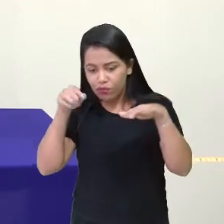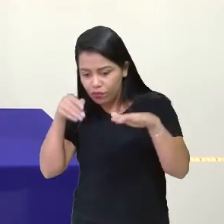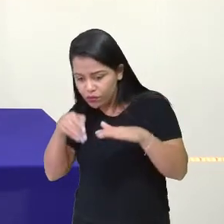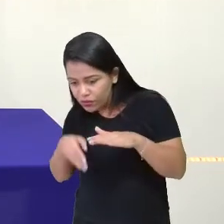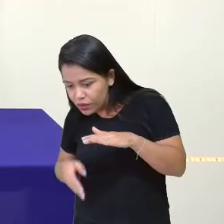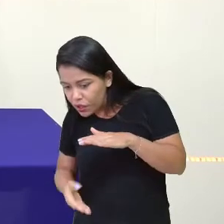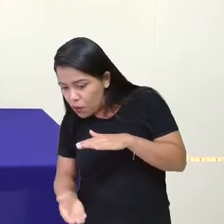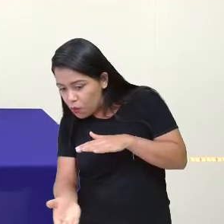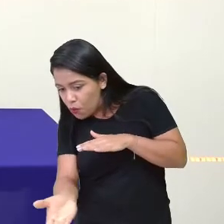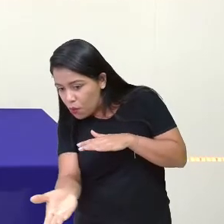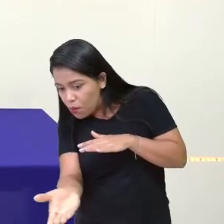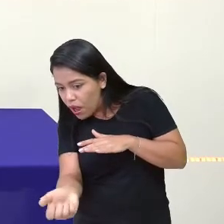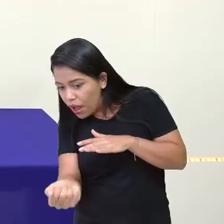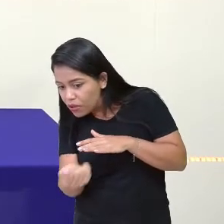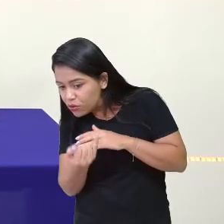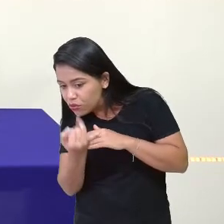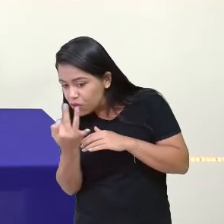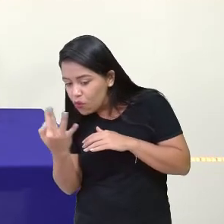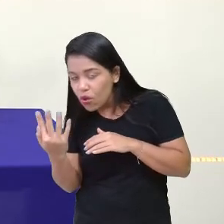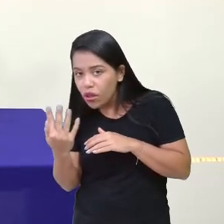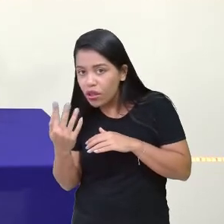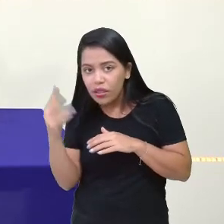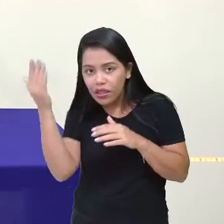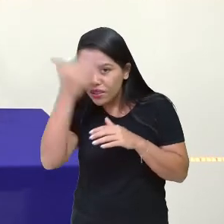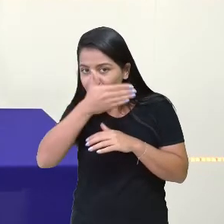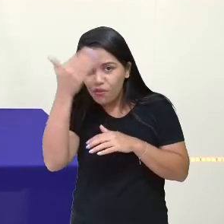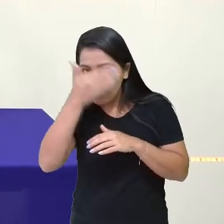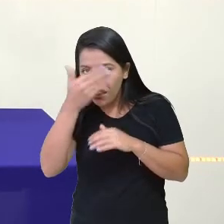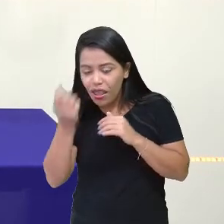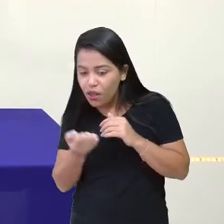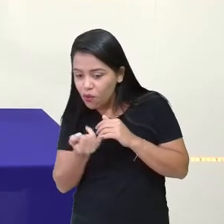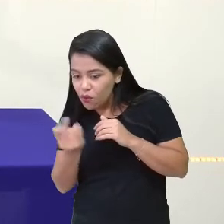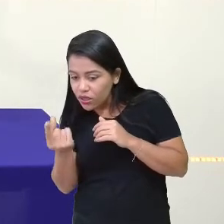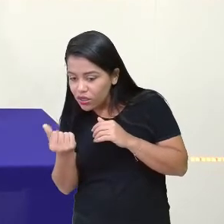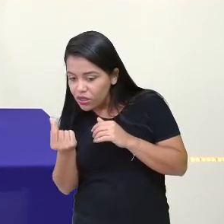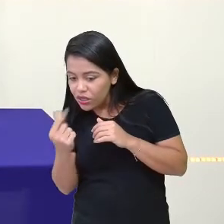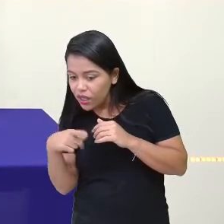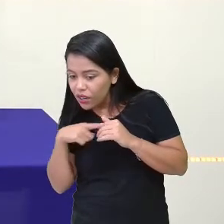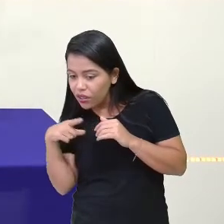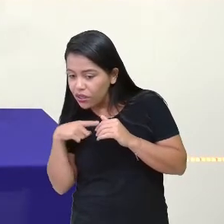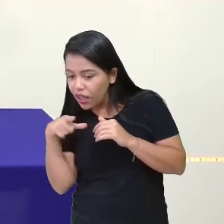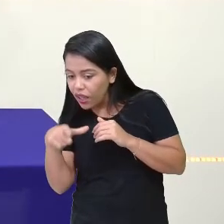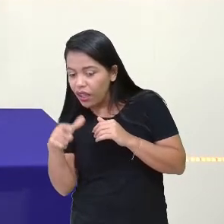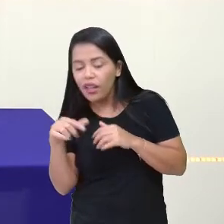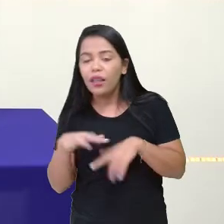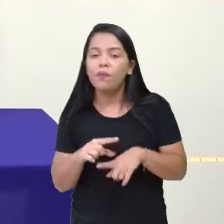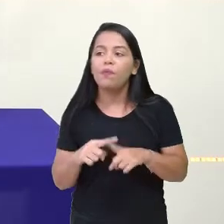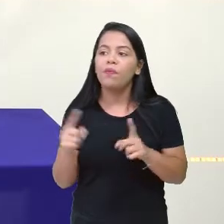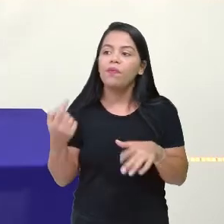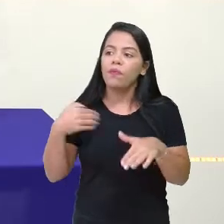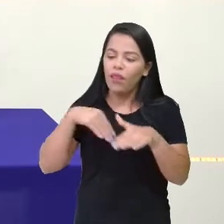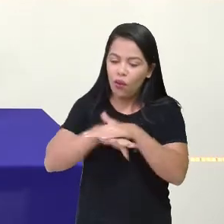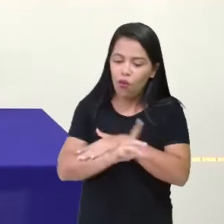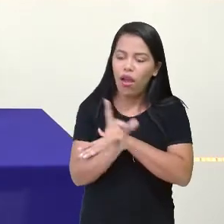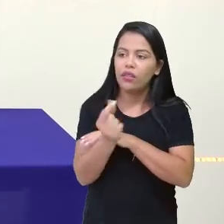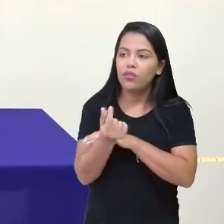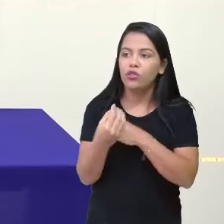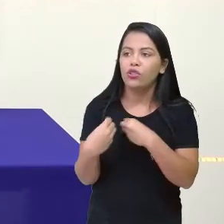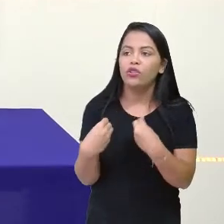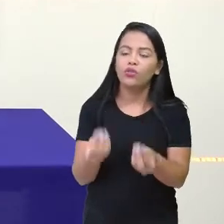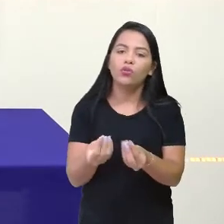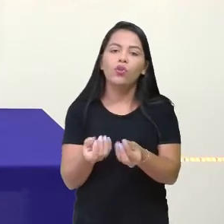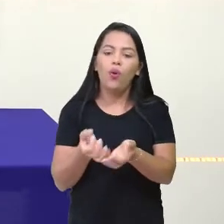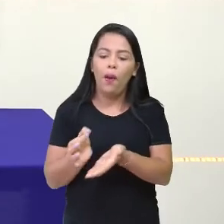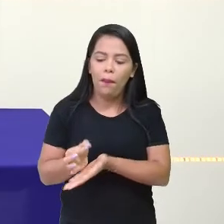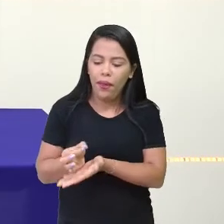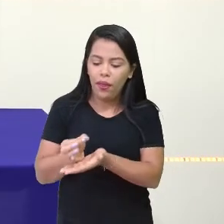Ninguém vai ver quanto eu estou usando ali, quanto eu peguei, é uma tradição deles, mas aí eu guardo o dinheiro e dou a pérola para